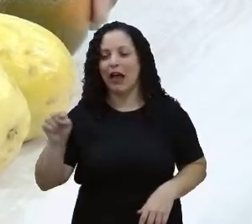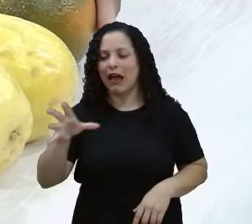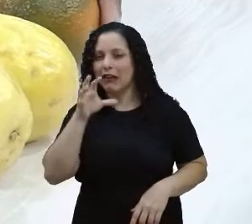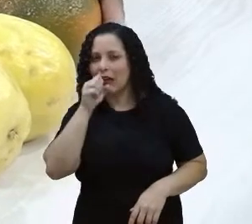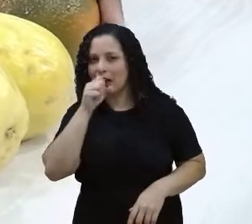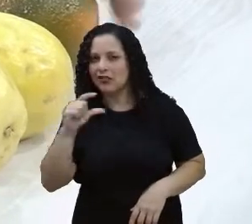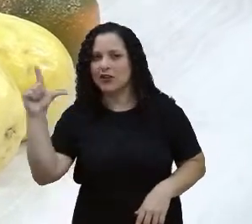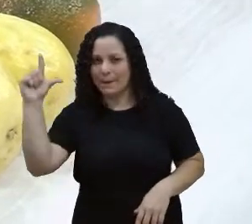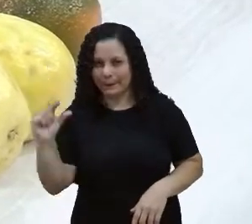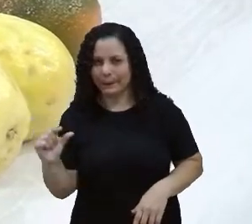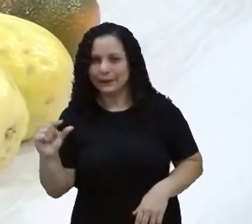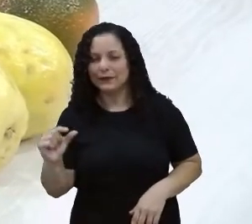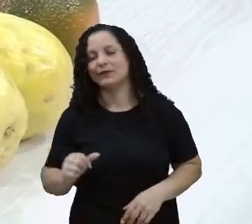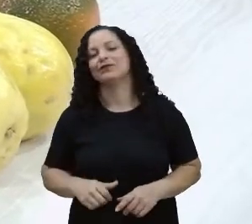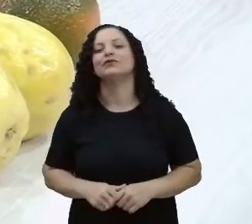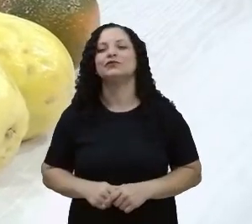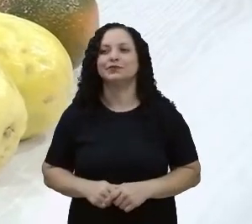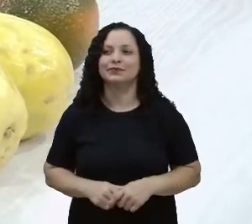pesa tanto.